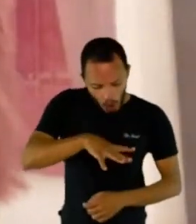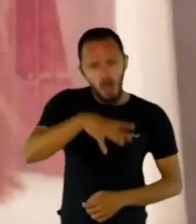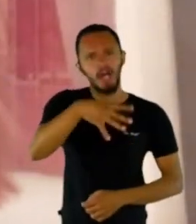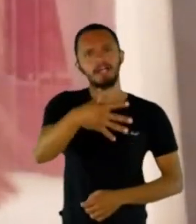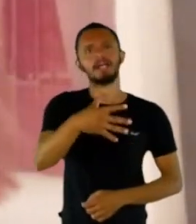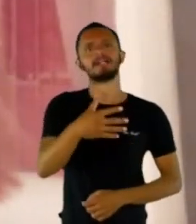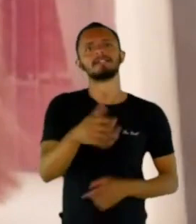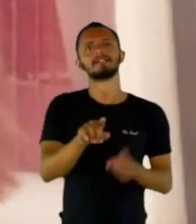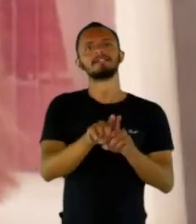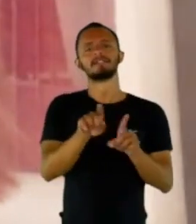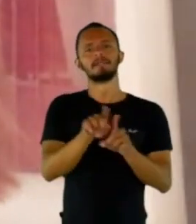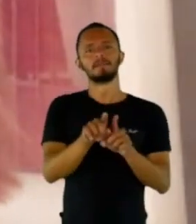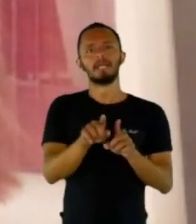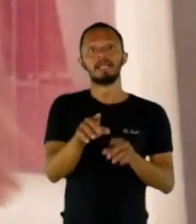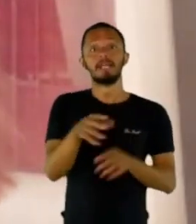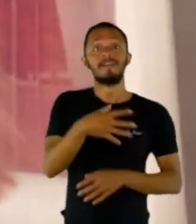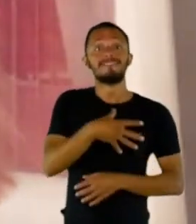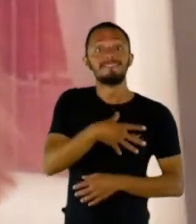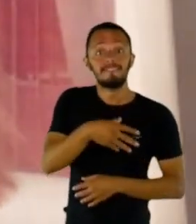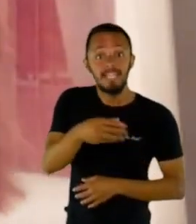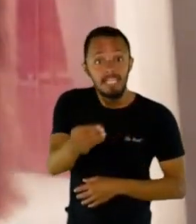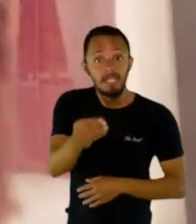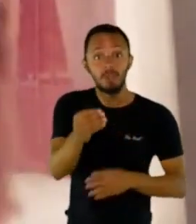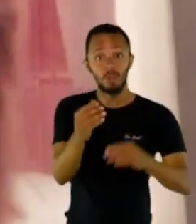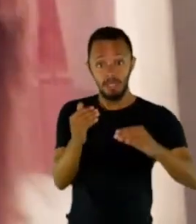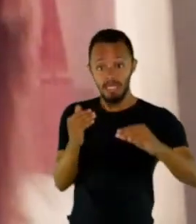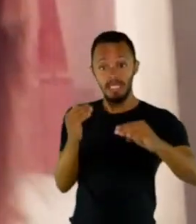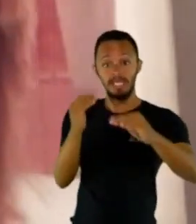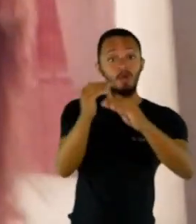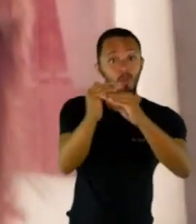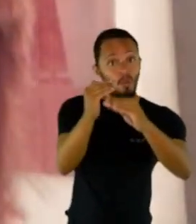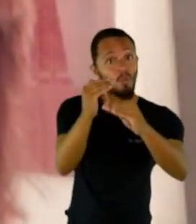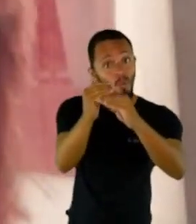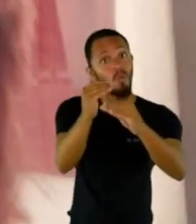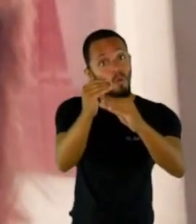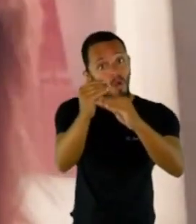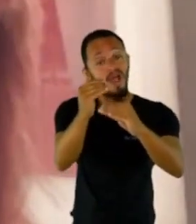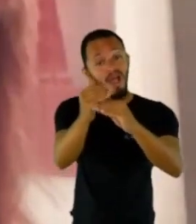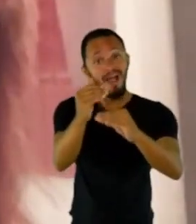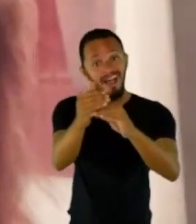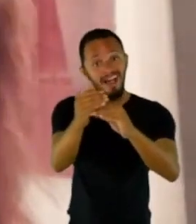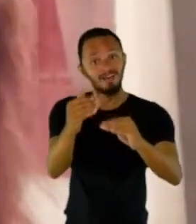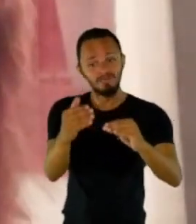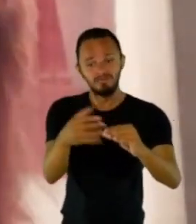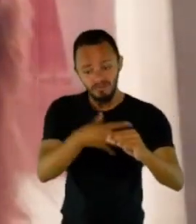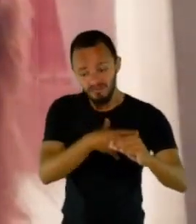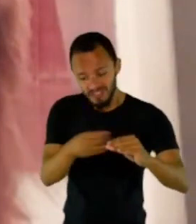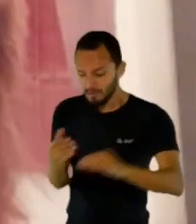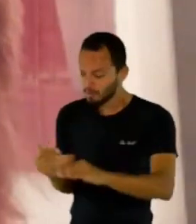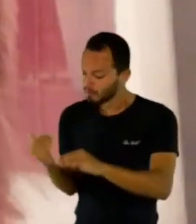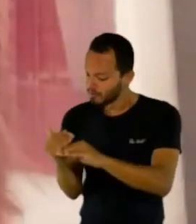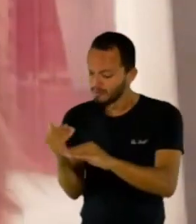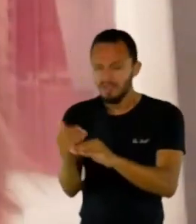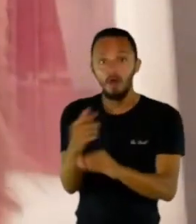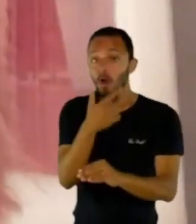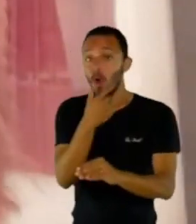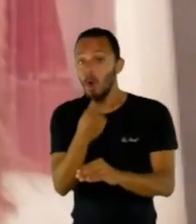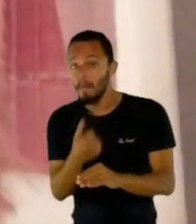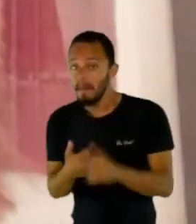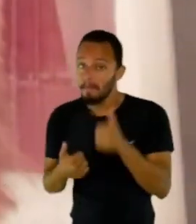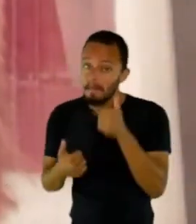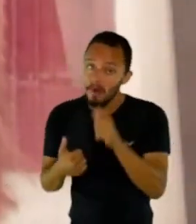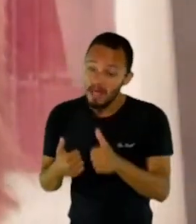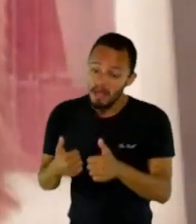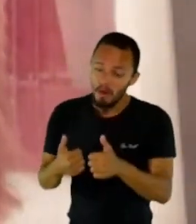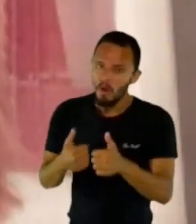também criar os filhos de uma forma mais igualitária. Esse dia eu estava na Americanas, eu quase me intrometi, mas eu falei, vou parar de me intrometer. na